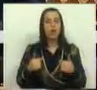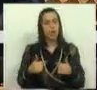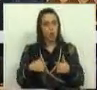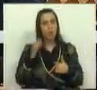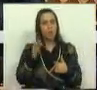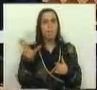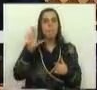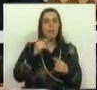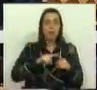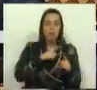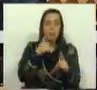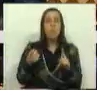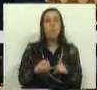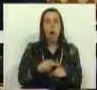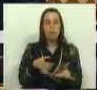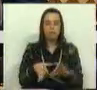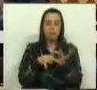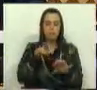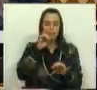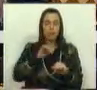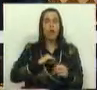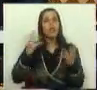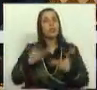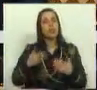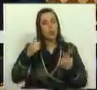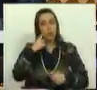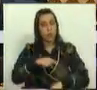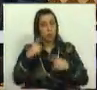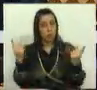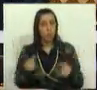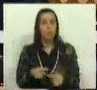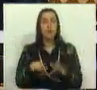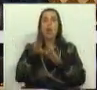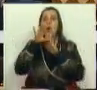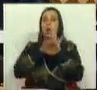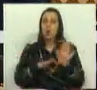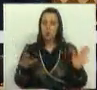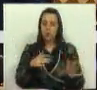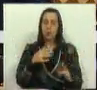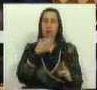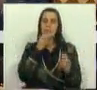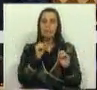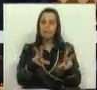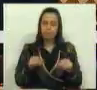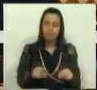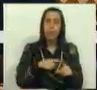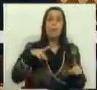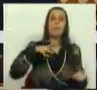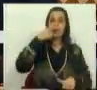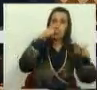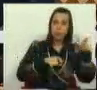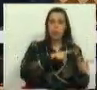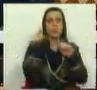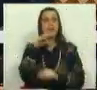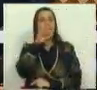precisamos de mais um ano para consolidarmos as nossas contas públicas em condições saudáveis, quer para os portugueses,